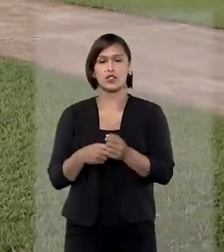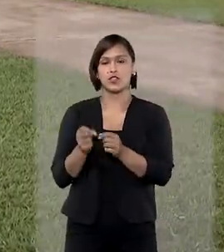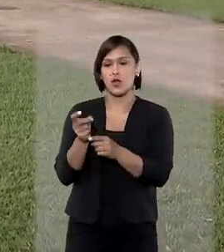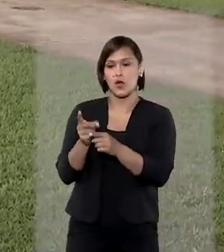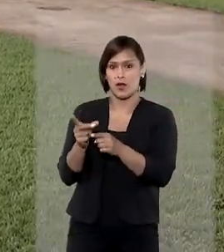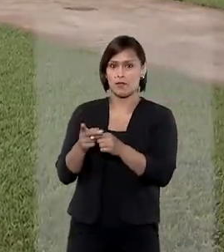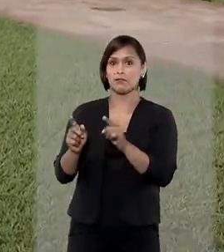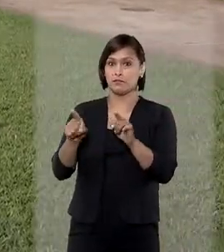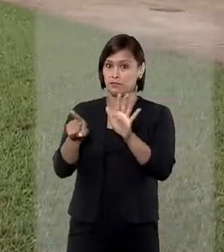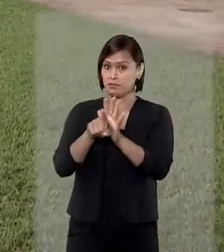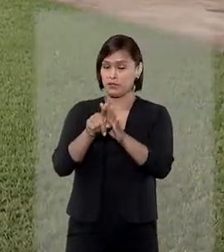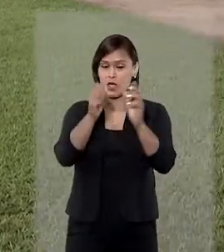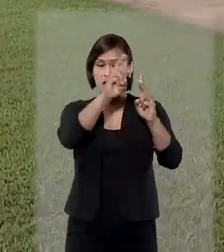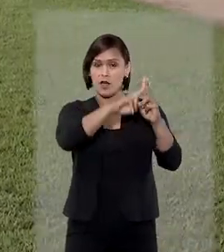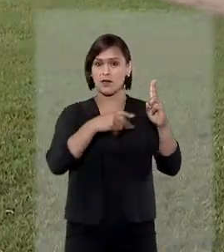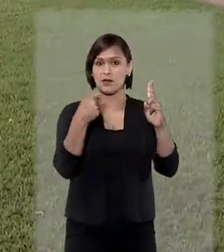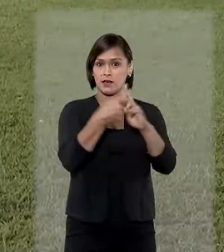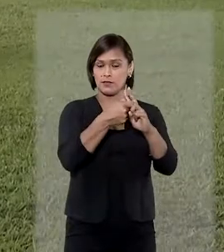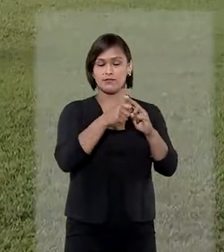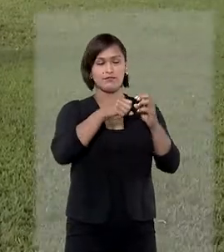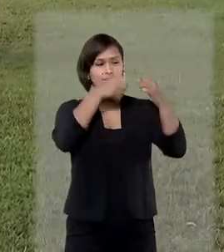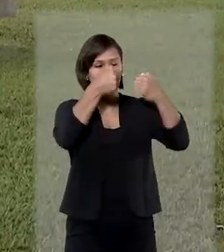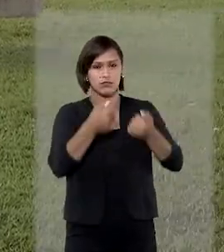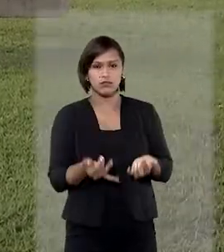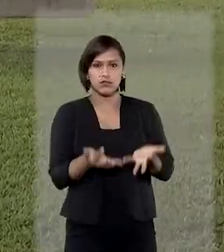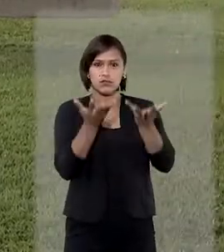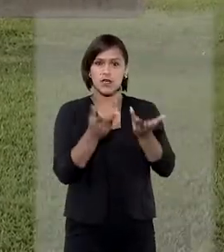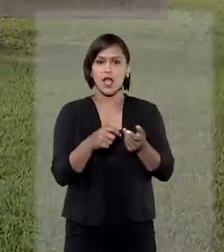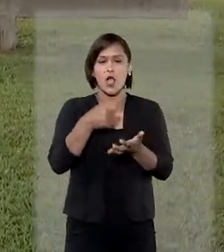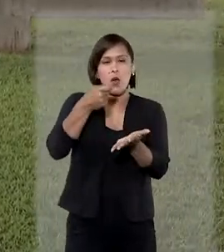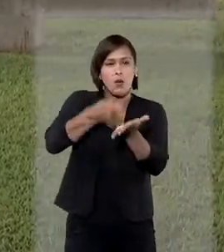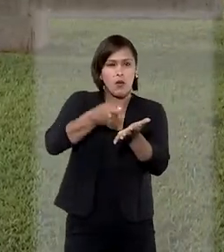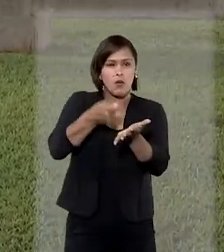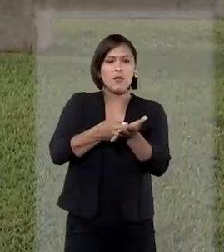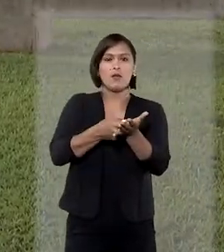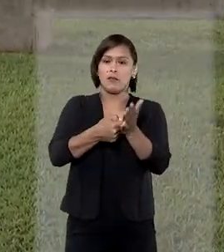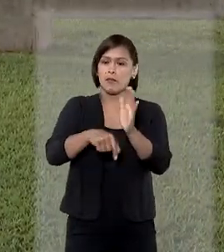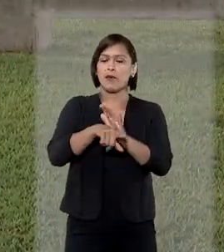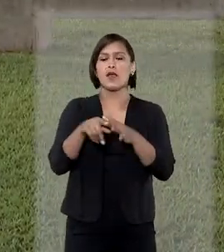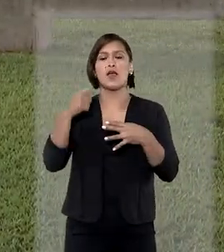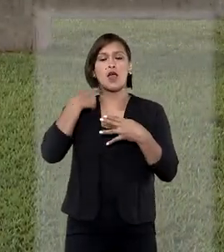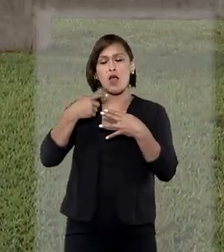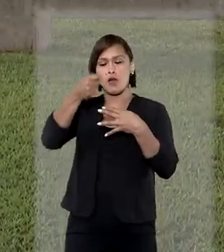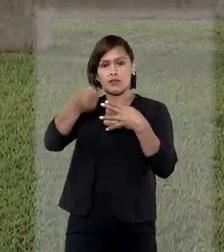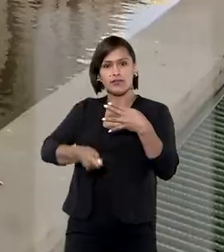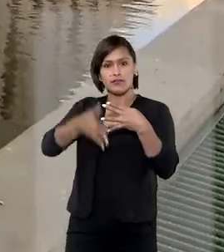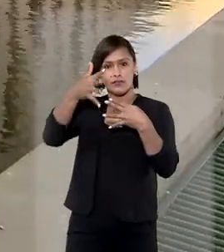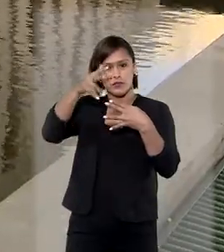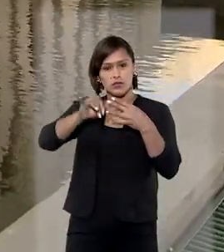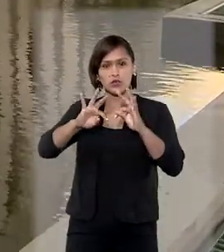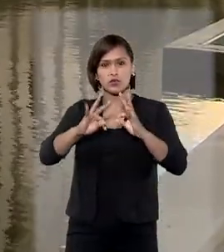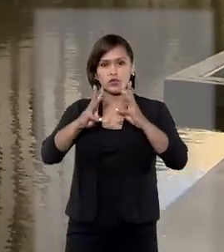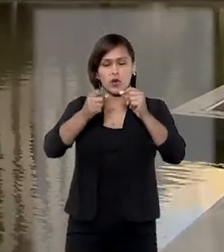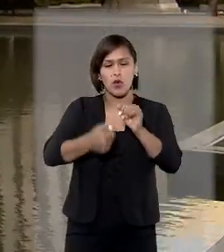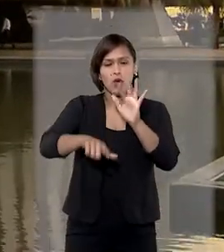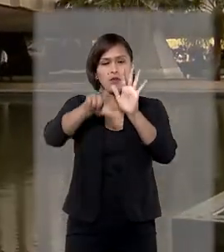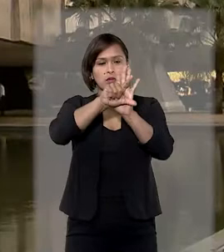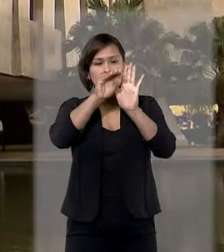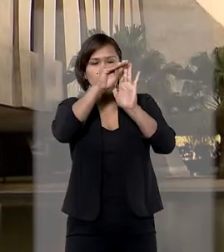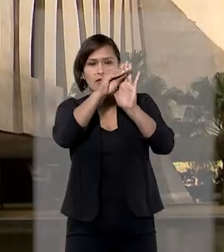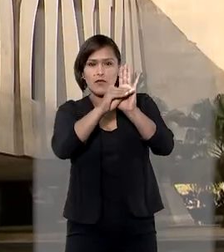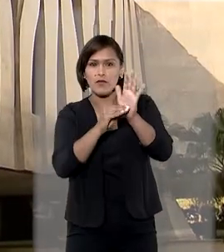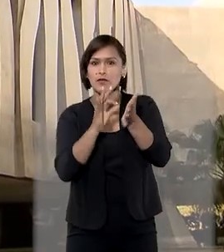a locatária sustentou que as partes celebraram expressamente o compromisso de submeter ao juízo arbitral todos os litígios